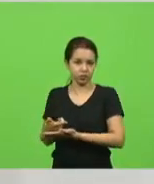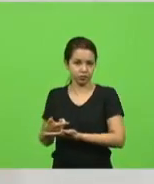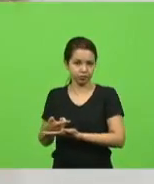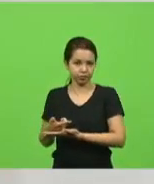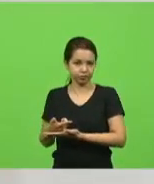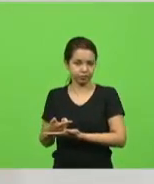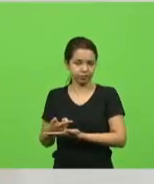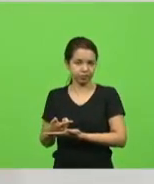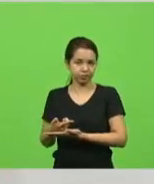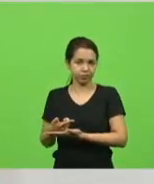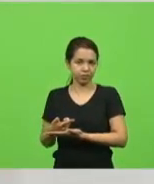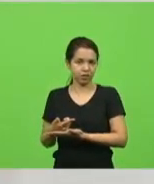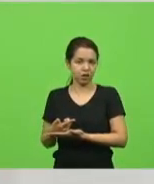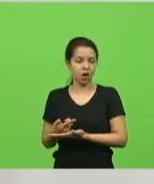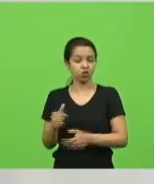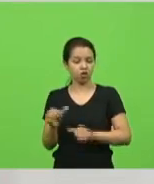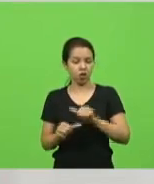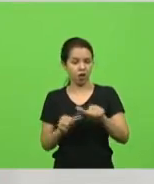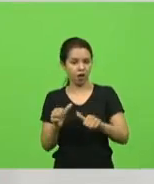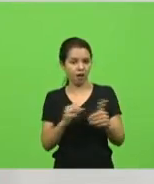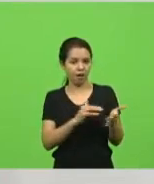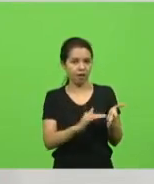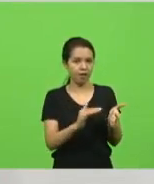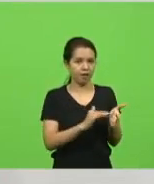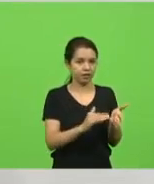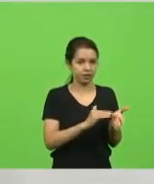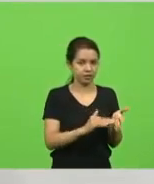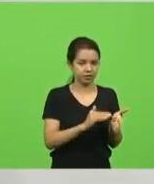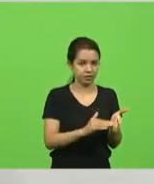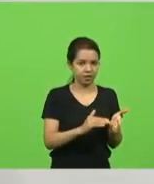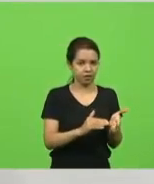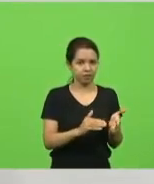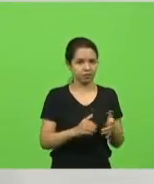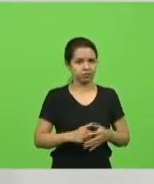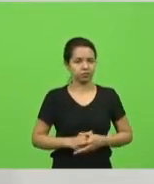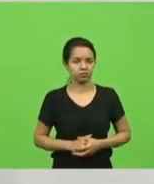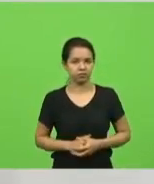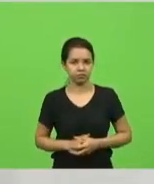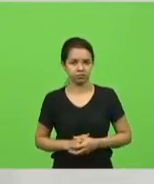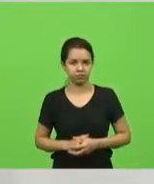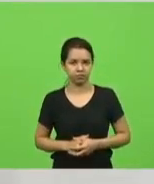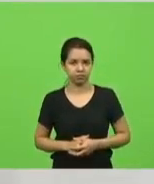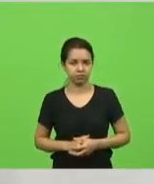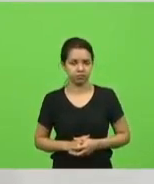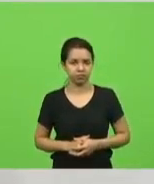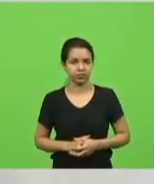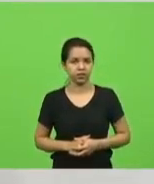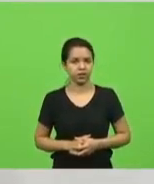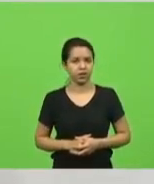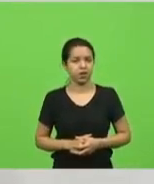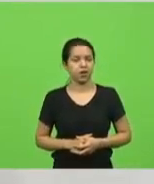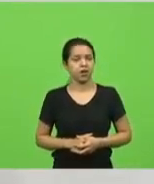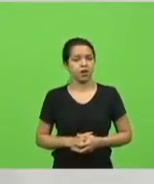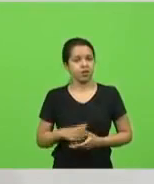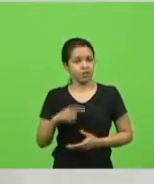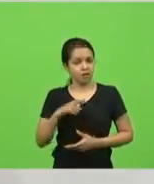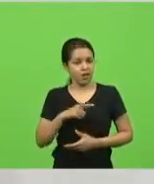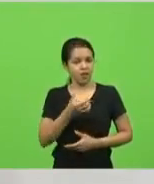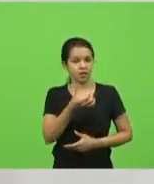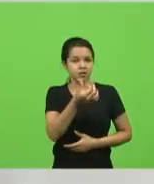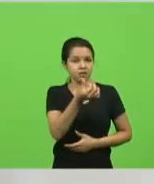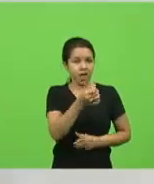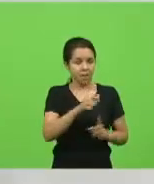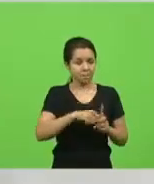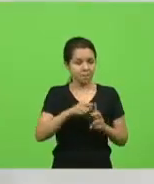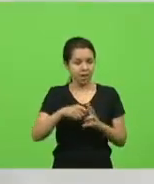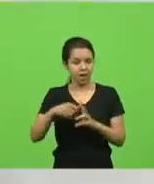E trocar secretário. Pelo amor de Deus, teve seis meses, ninguém chegou aqui e